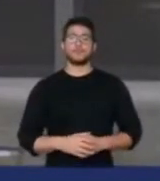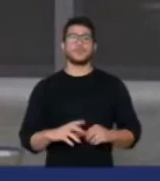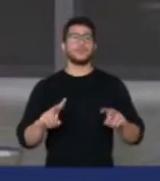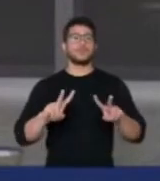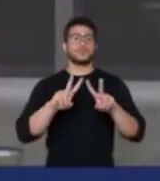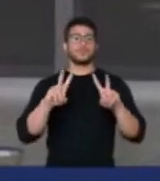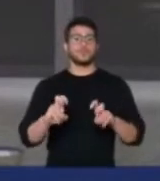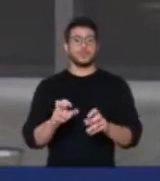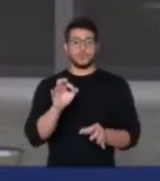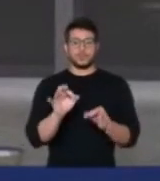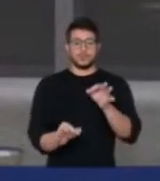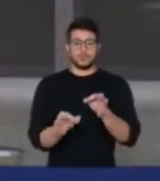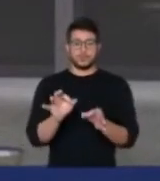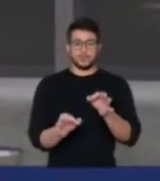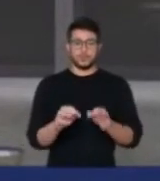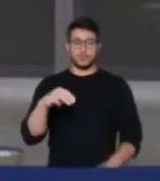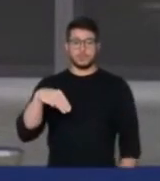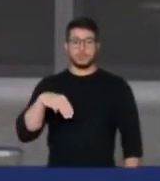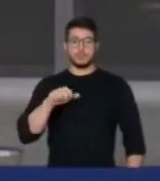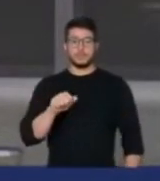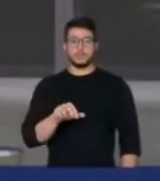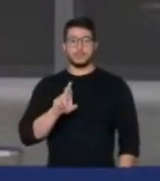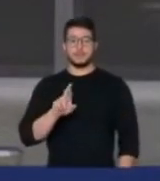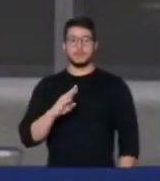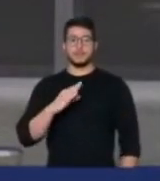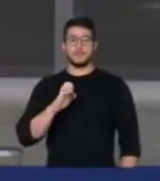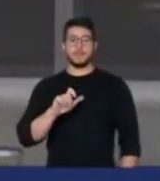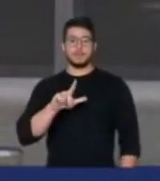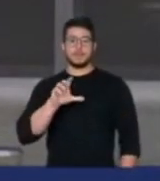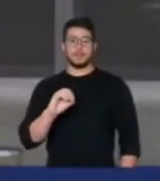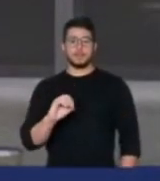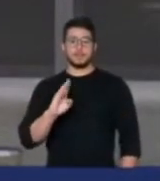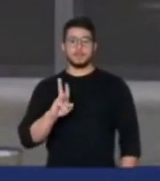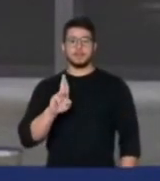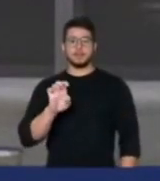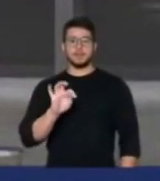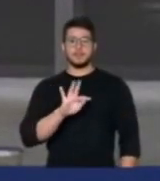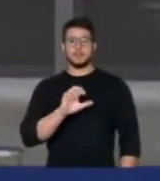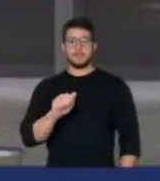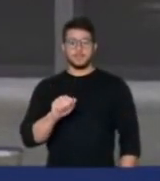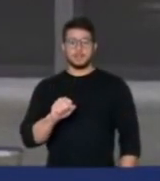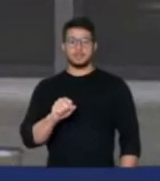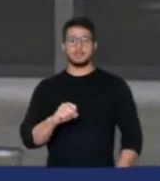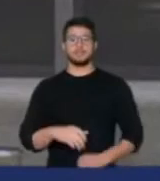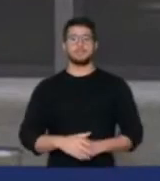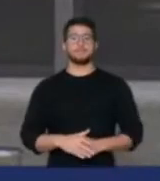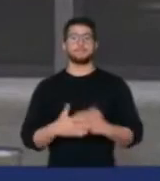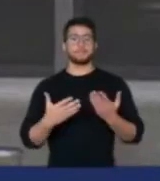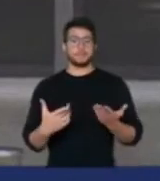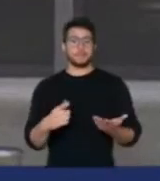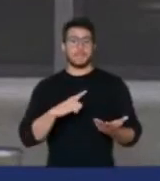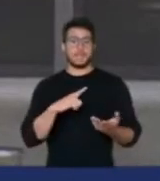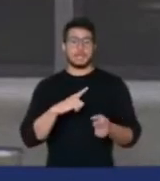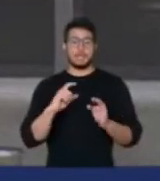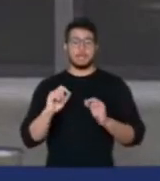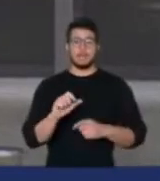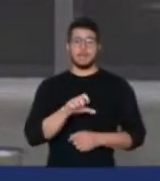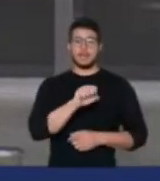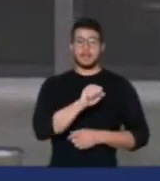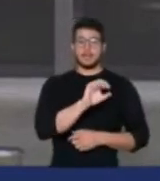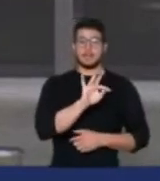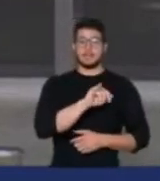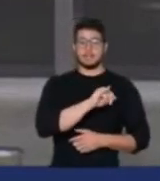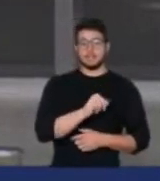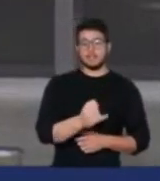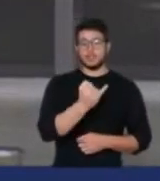Existem investigações em curso no STJ, no CLJ e pela gravidade do conteúdo das